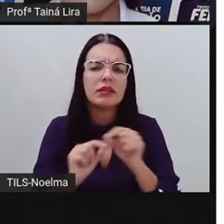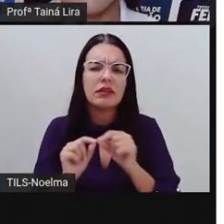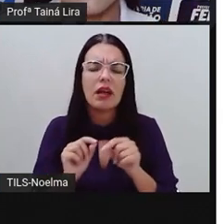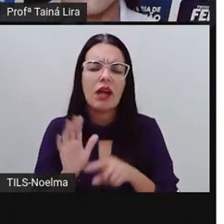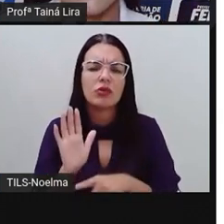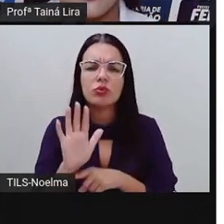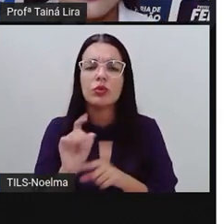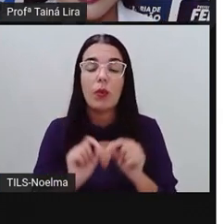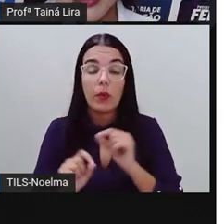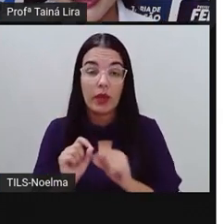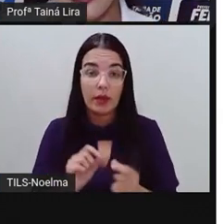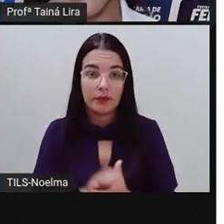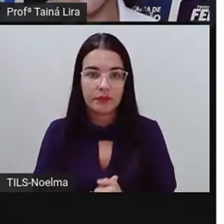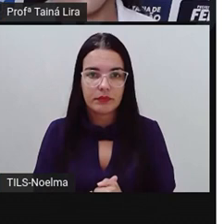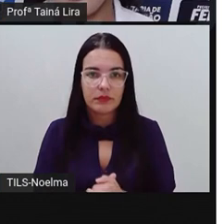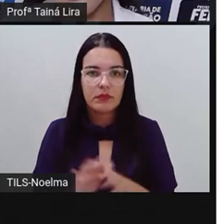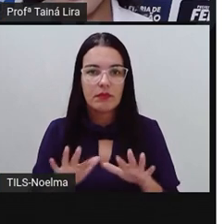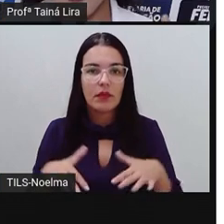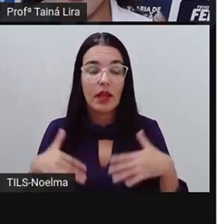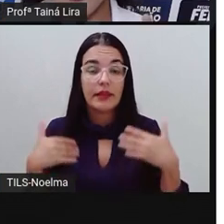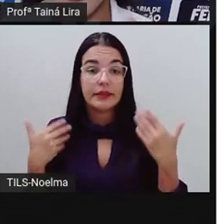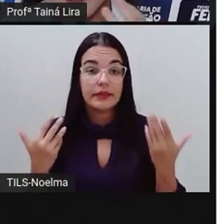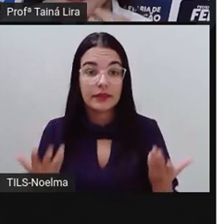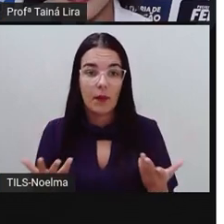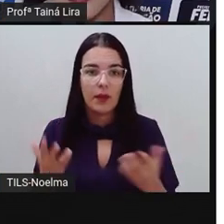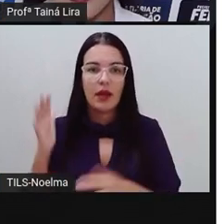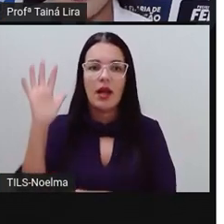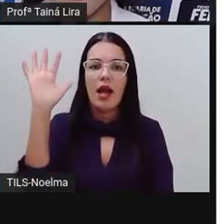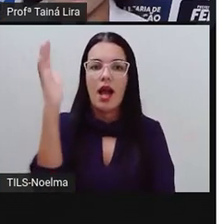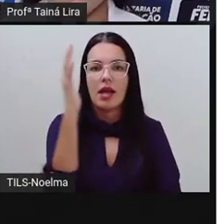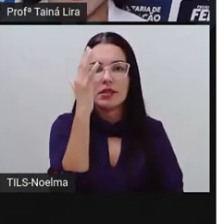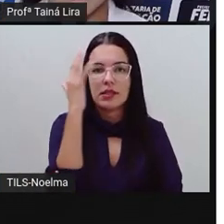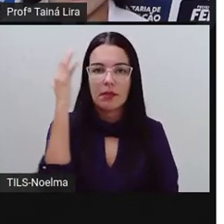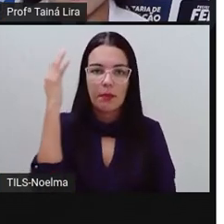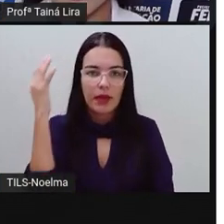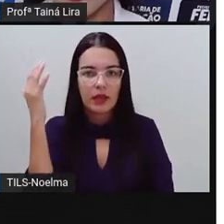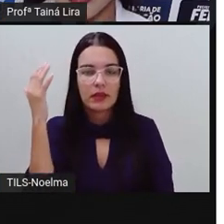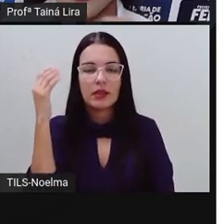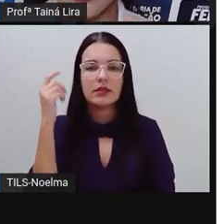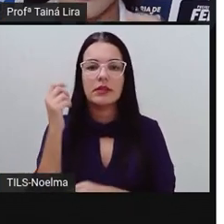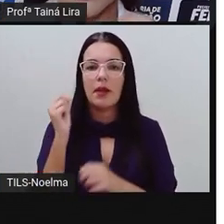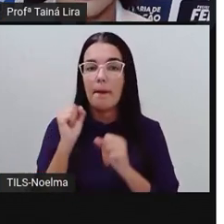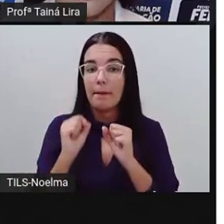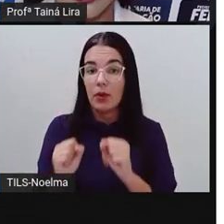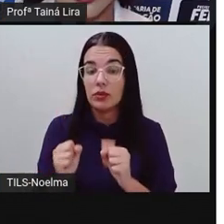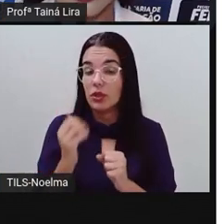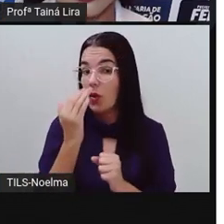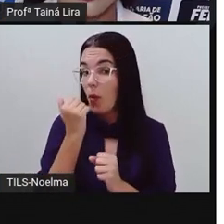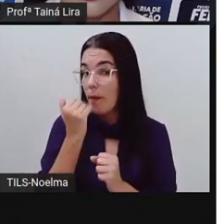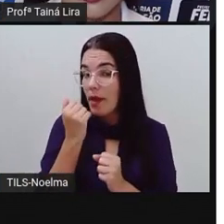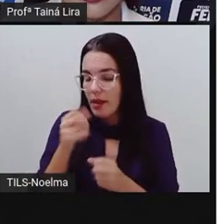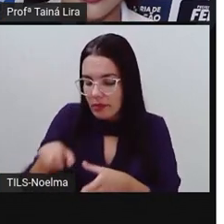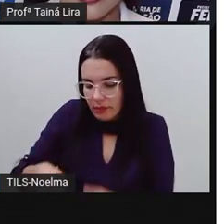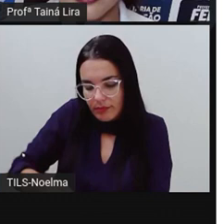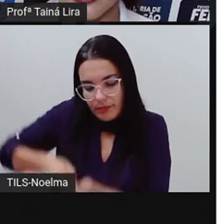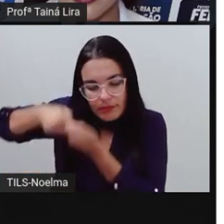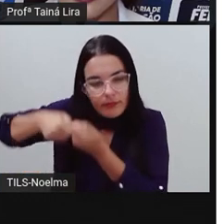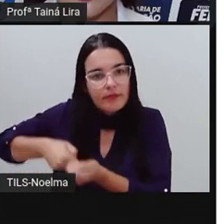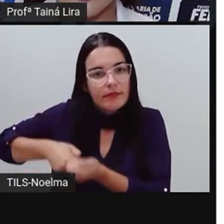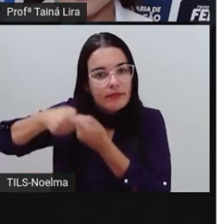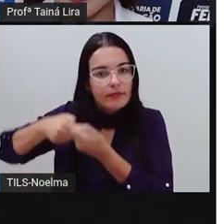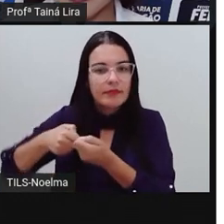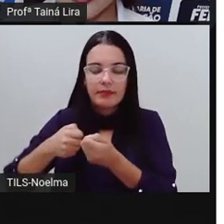Então, as plantas, elas podem ser consumidas ali na sua maneira natural, que é como nós retiramos ali da